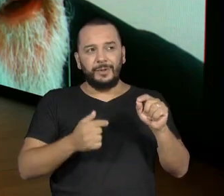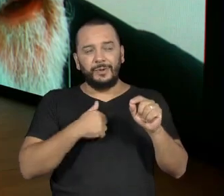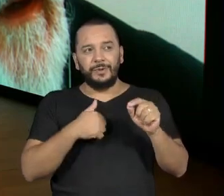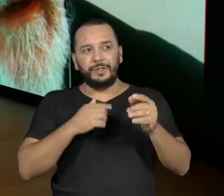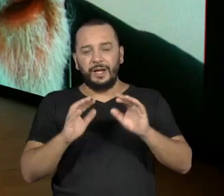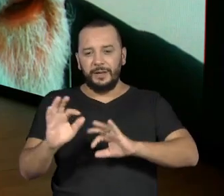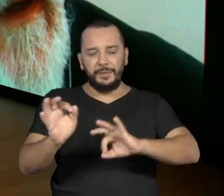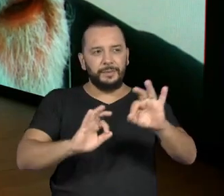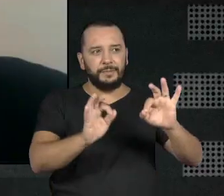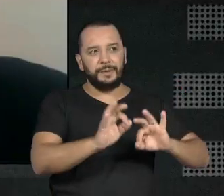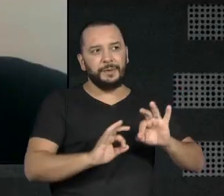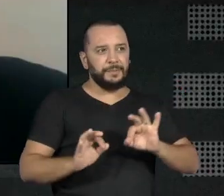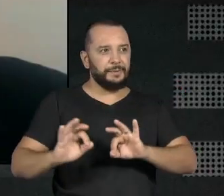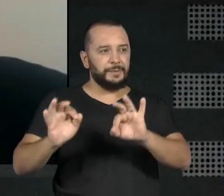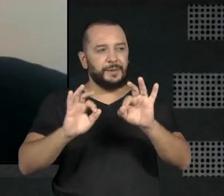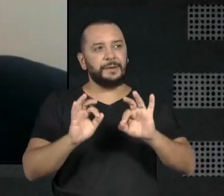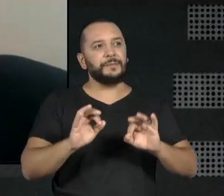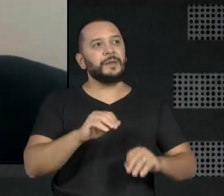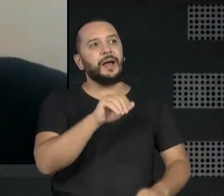Dossura na televisão?